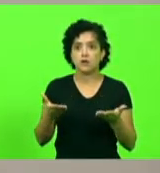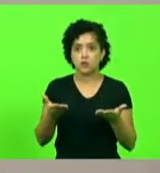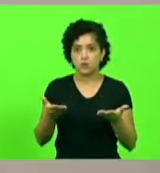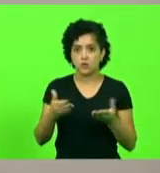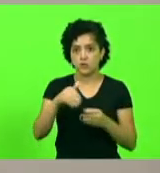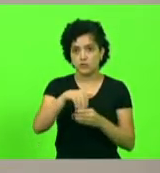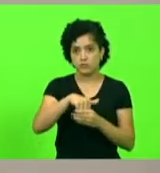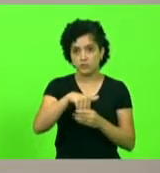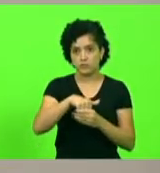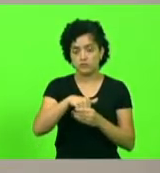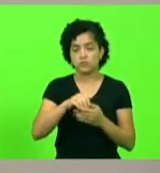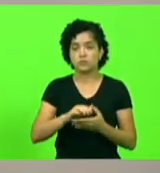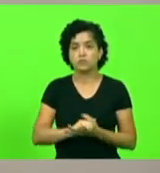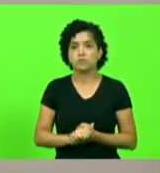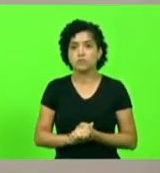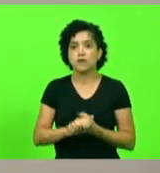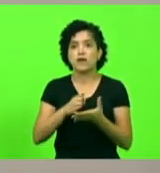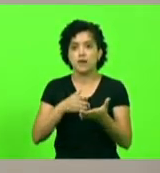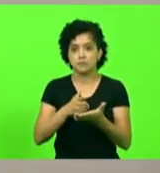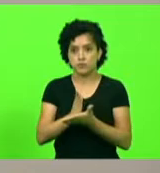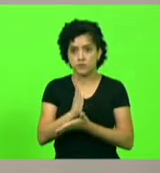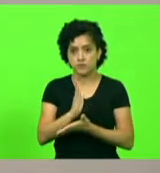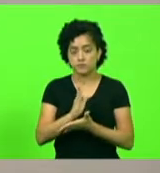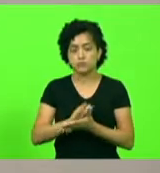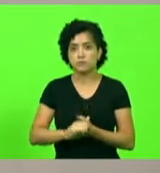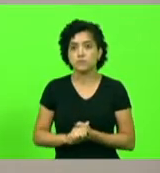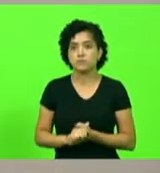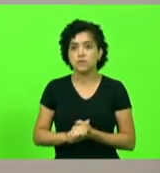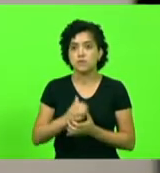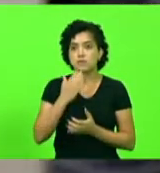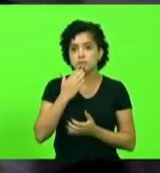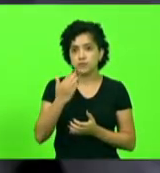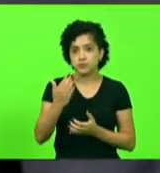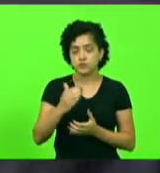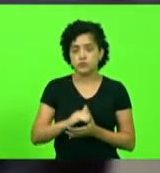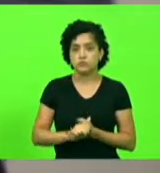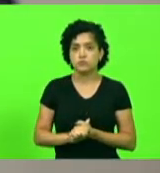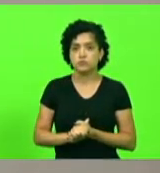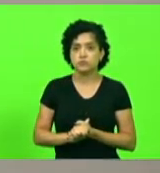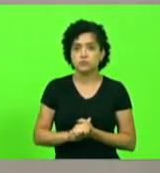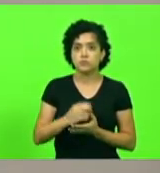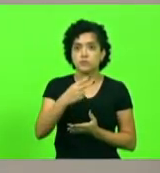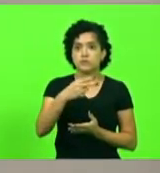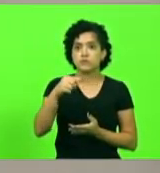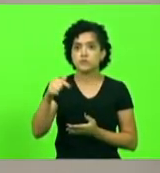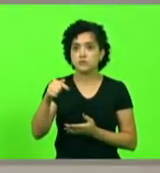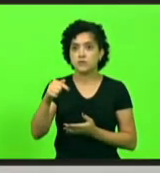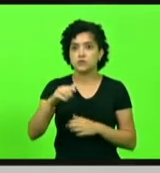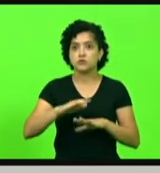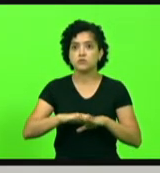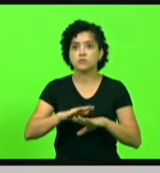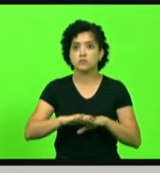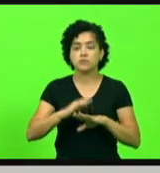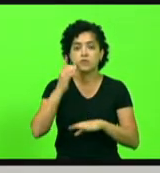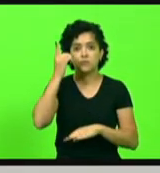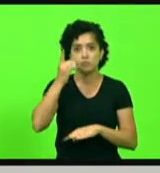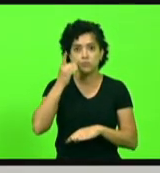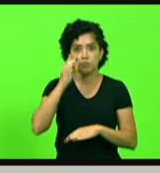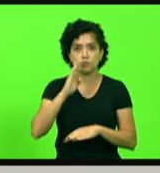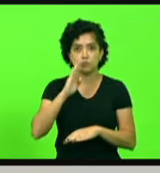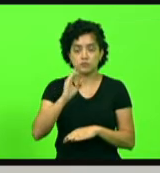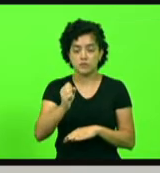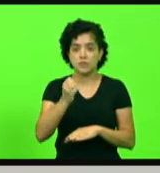votação, aprovado. Pedido de informação número 27. Autor, deputado Bruno Souza,